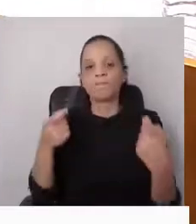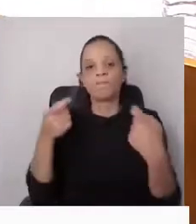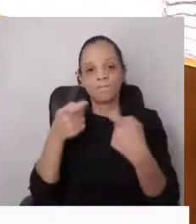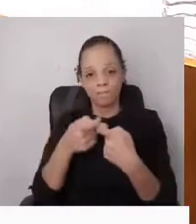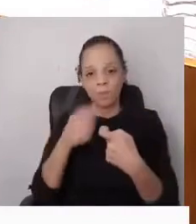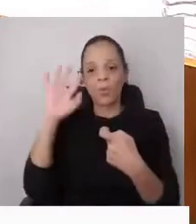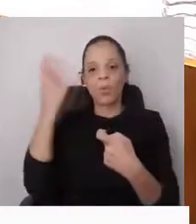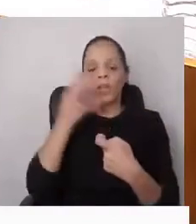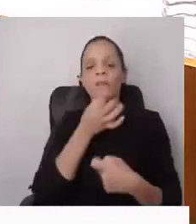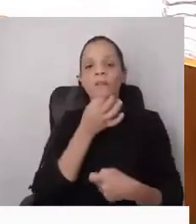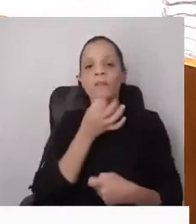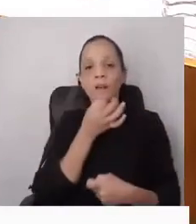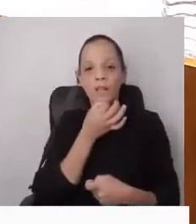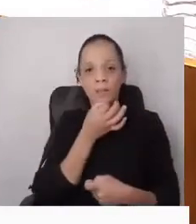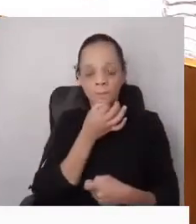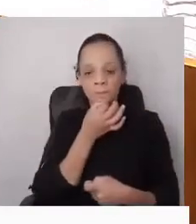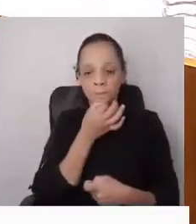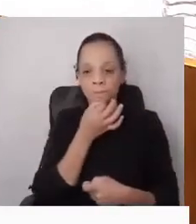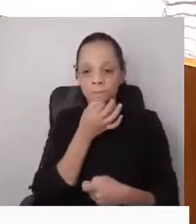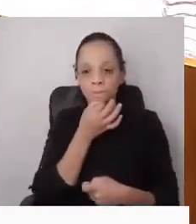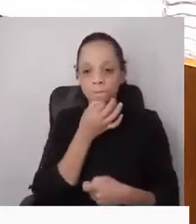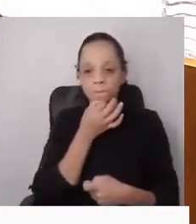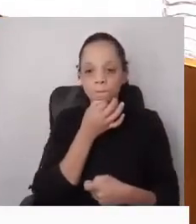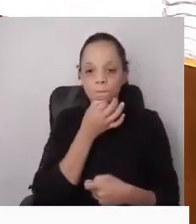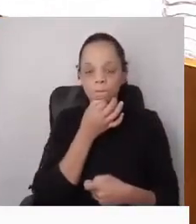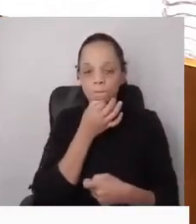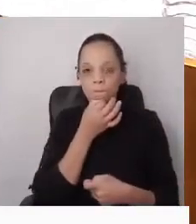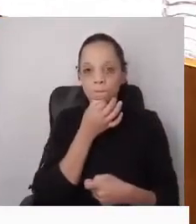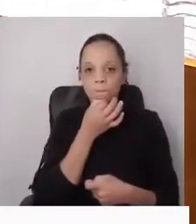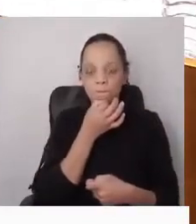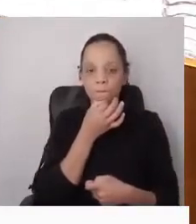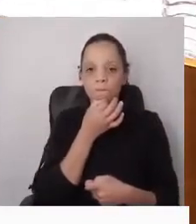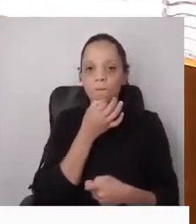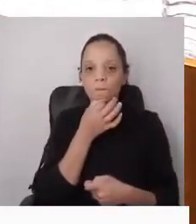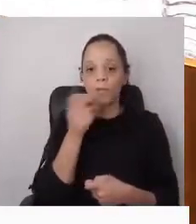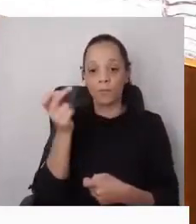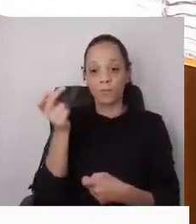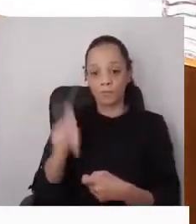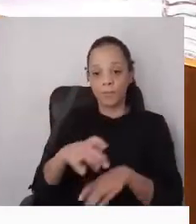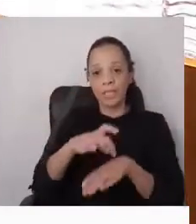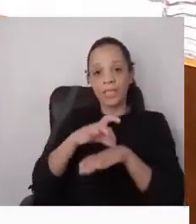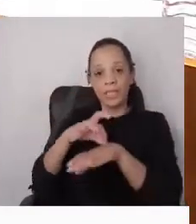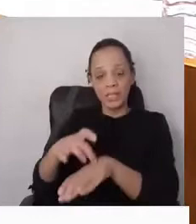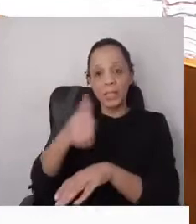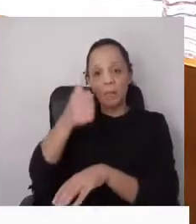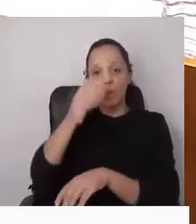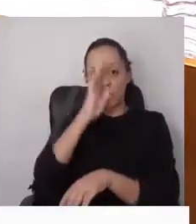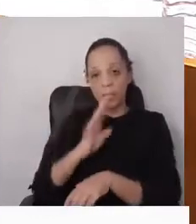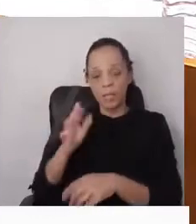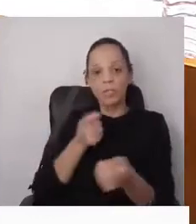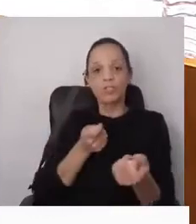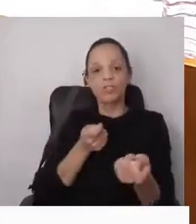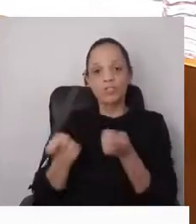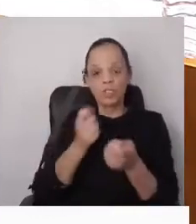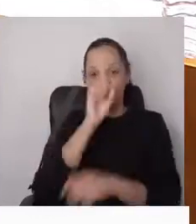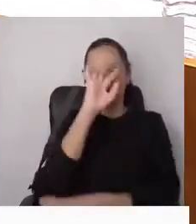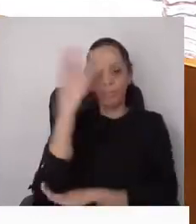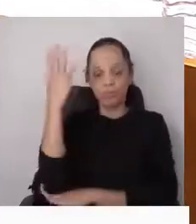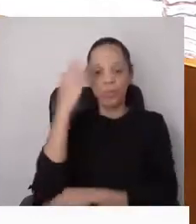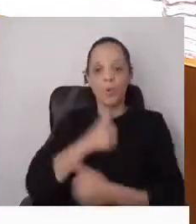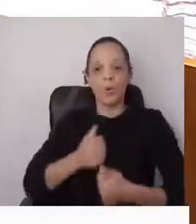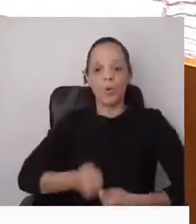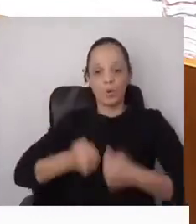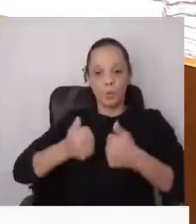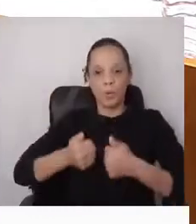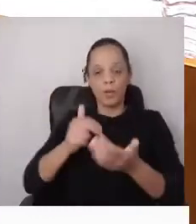refere que a implementação do Guia de Boas Práticas para a Gestão do Arvoredo Urbano aguarda